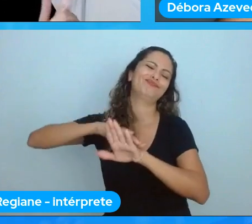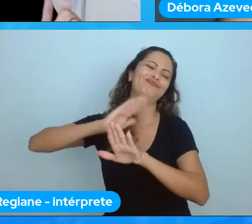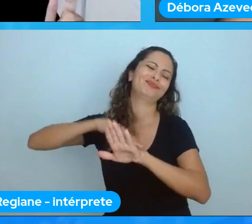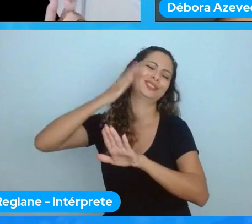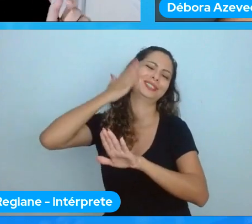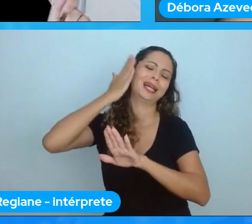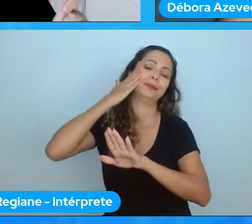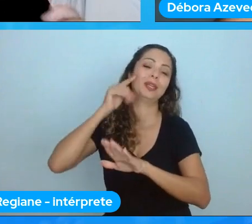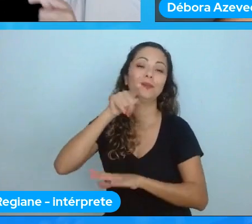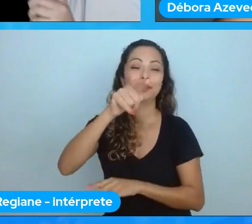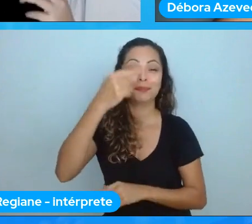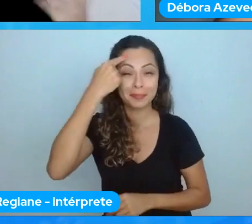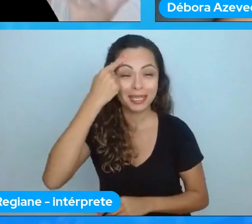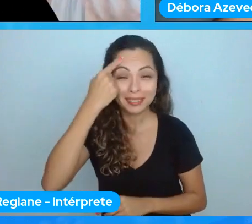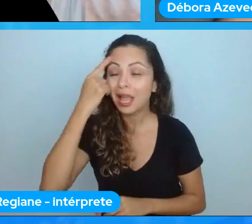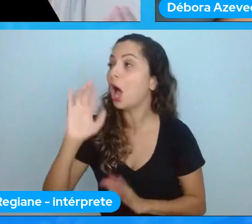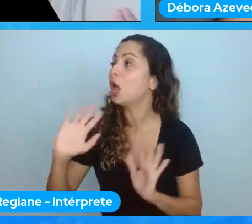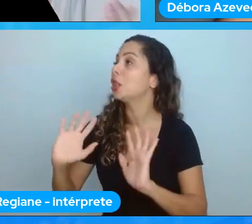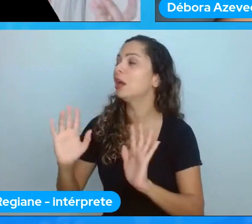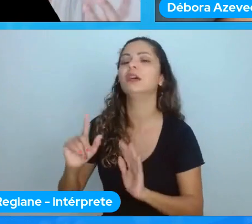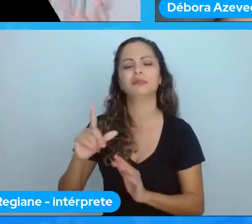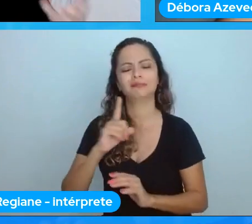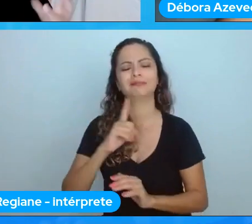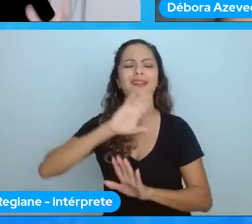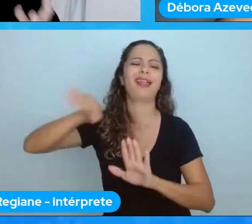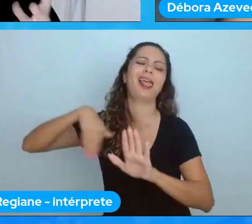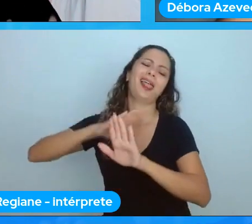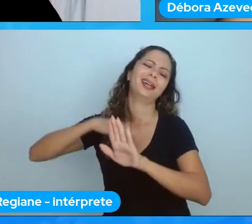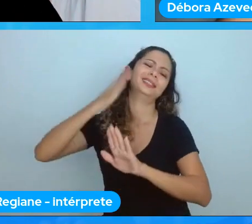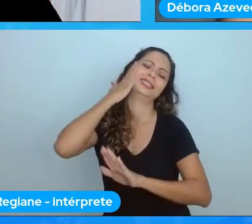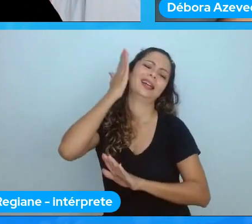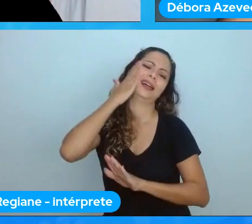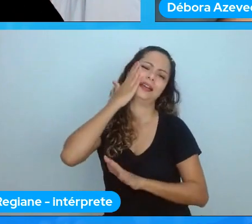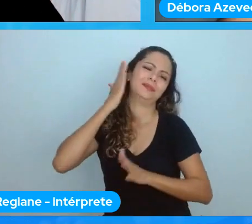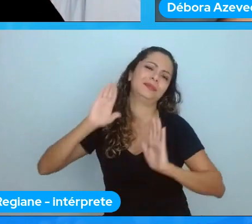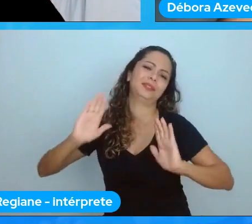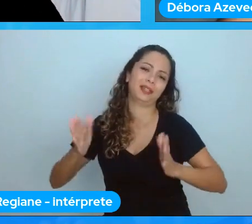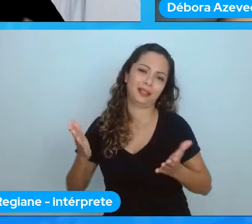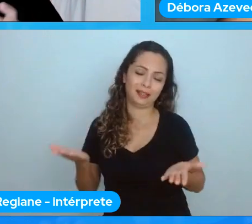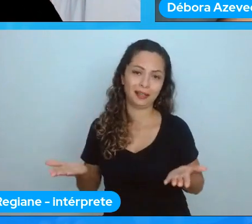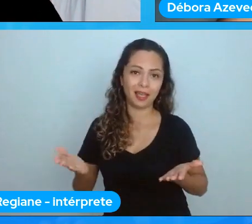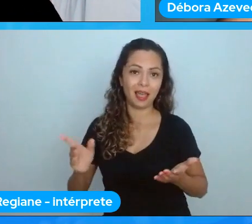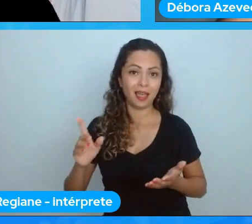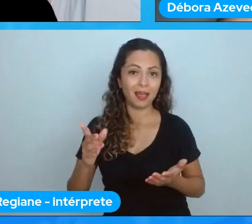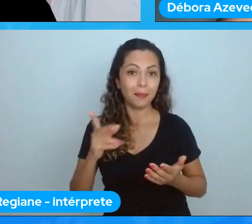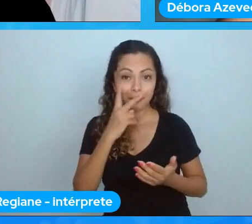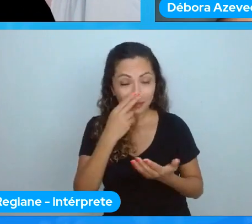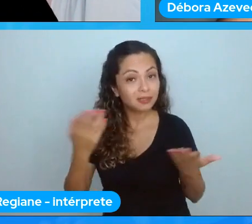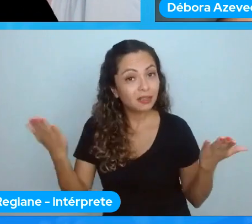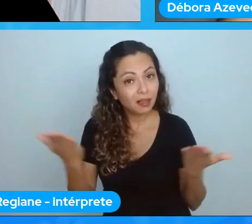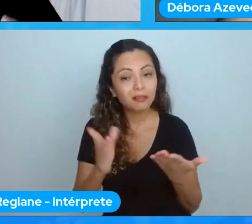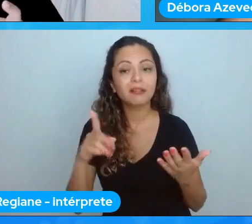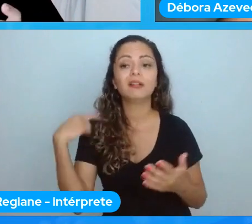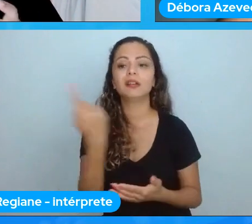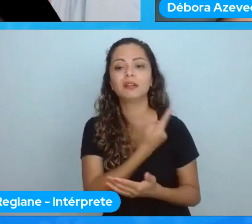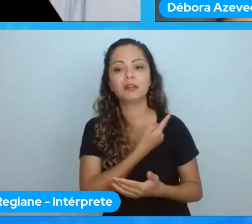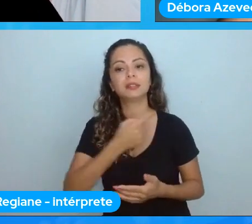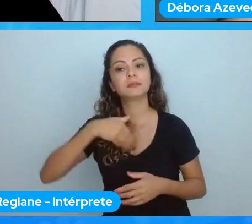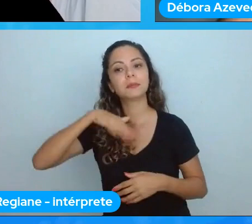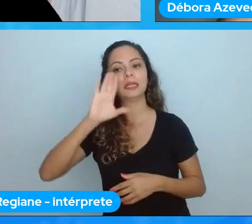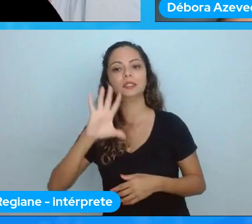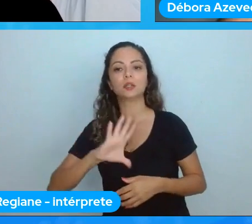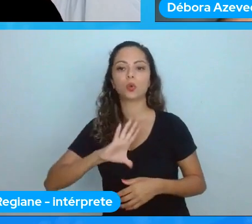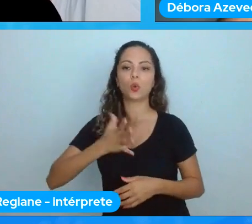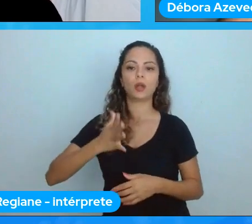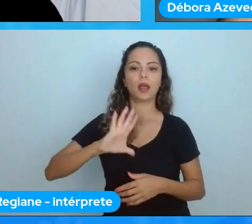não então eu acho que também é uma coisa muito legal que está rolando é que a gente está tendo menos medo de falar a gente está tendo menos medo de falar que